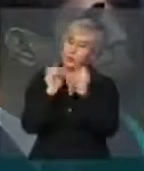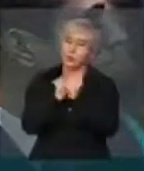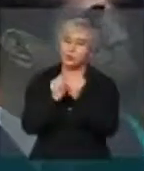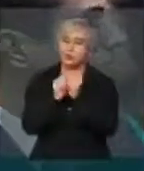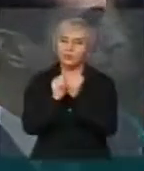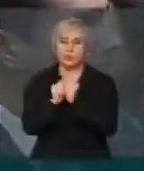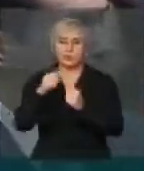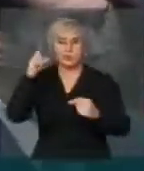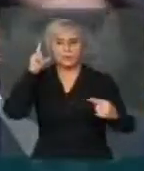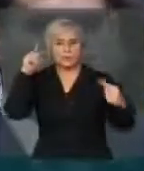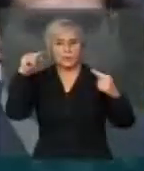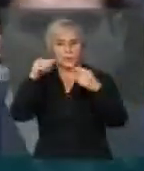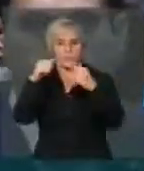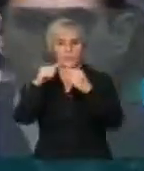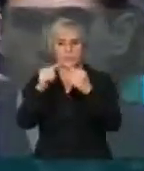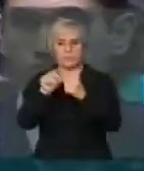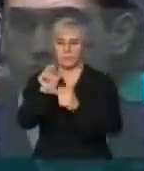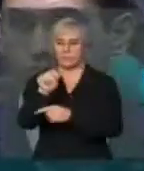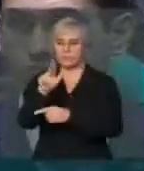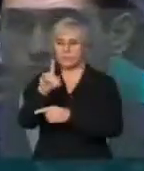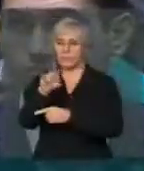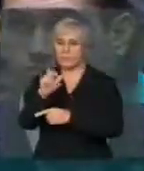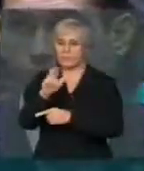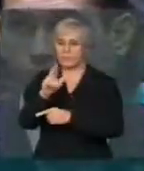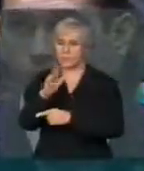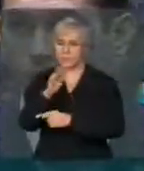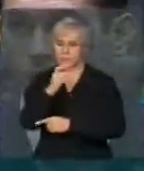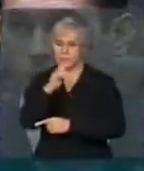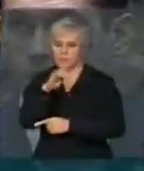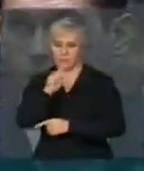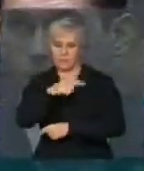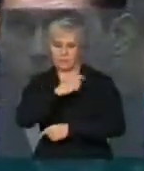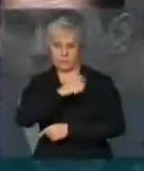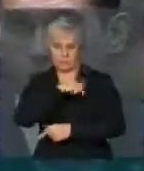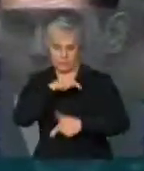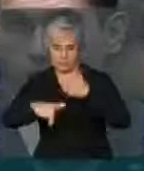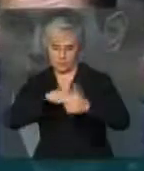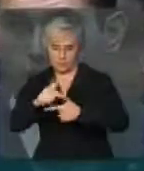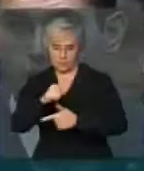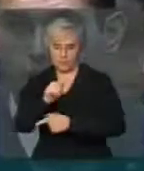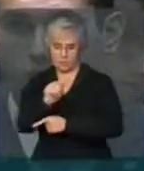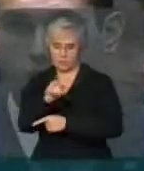considera auditores fiscais do trabalho e auditores